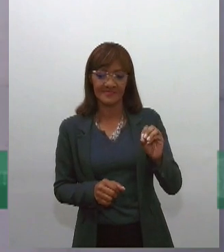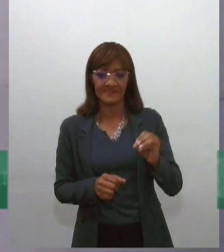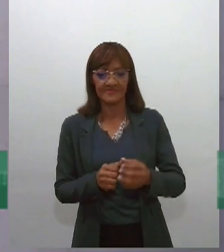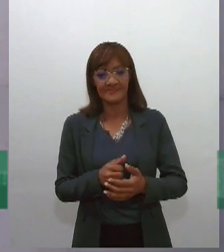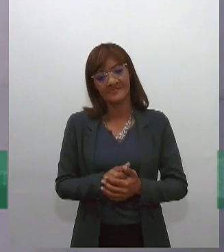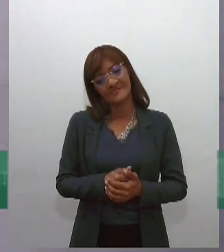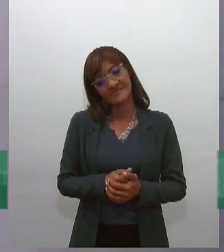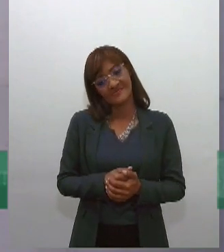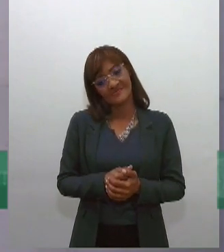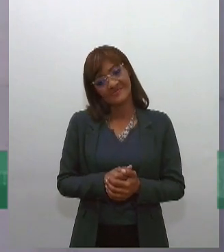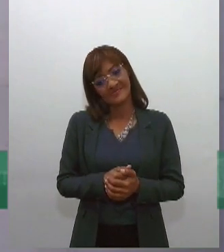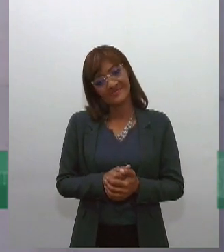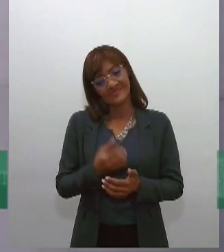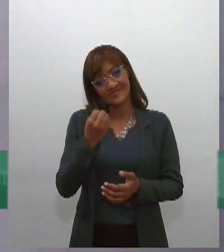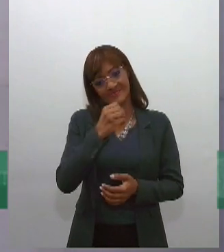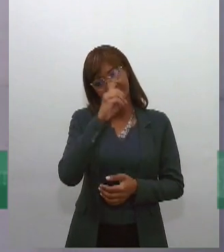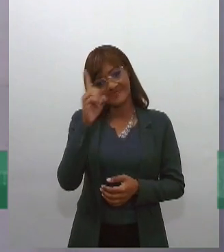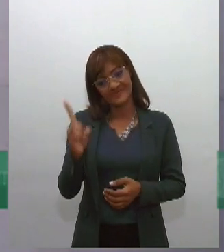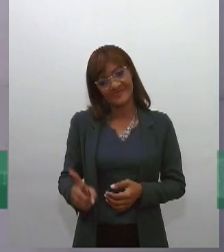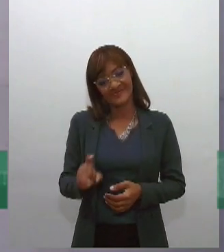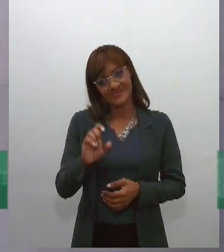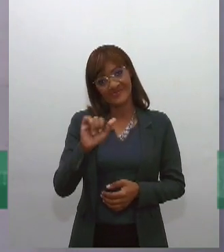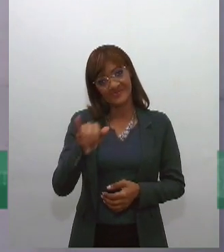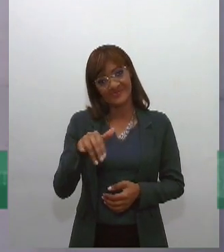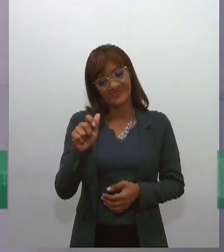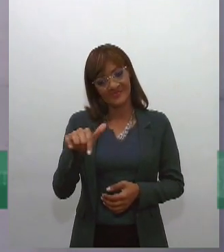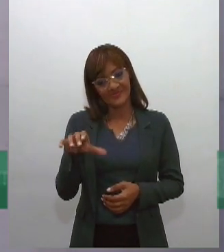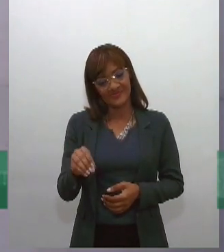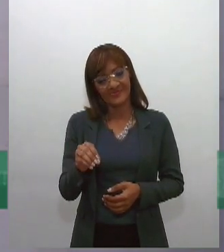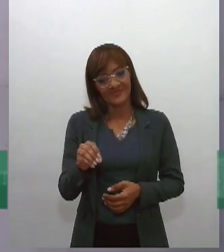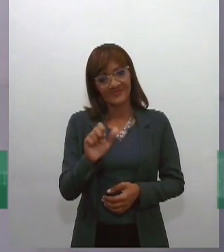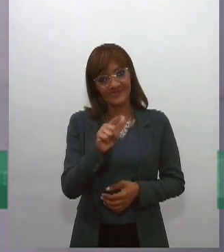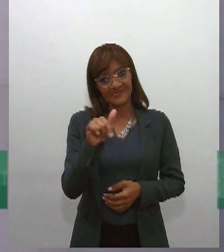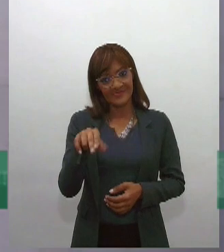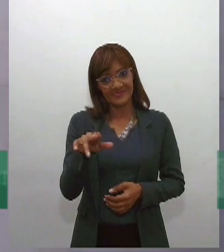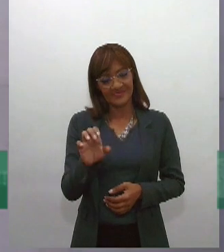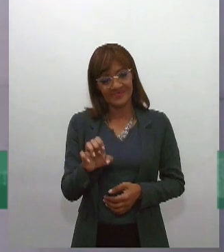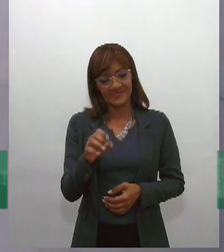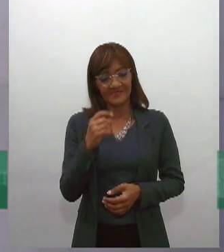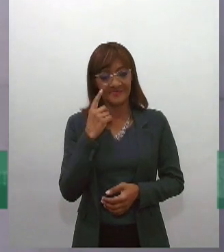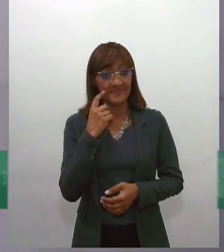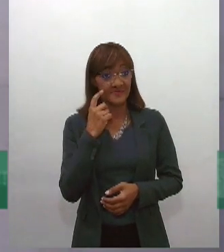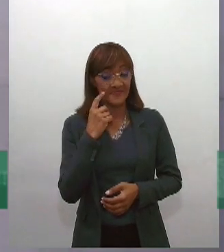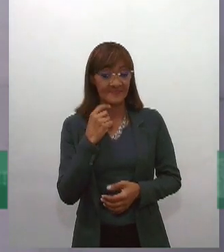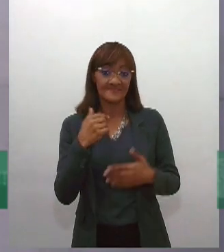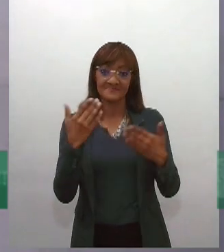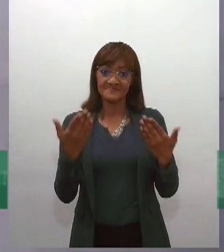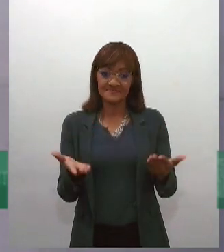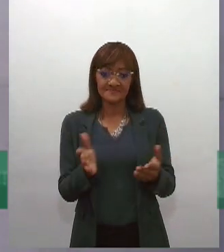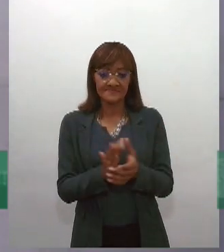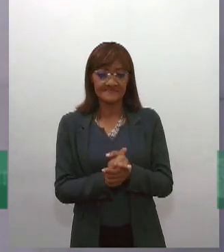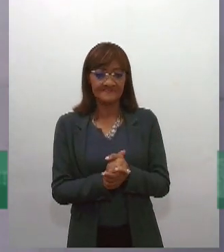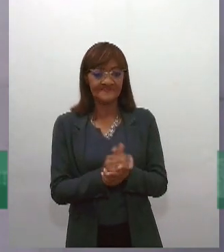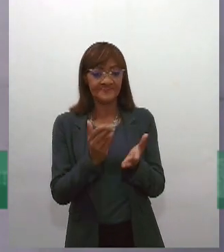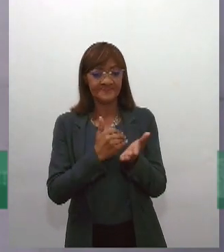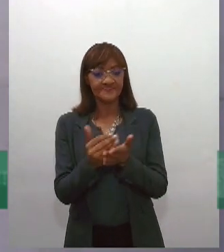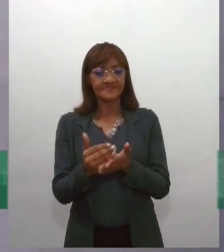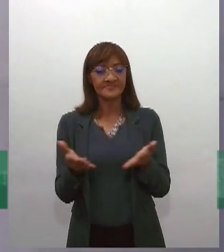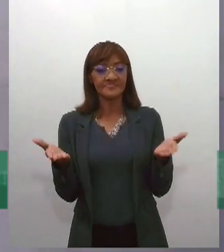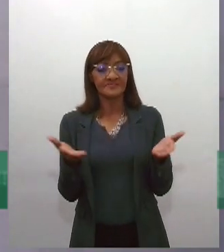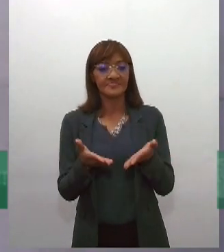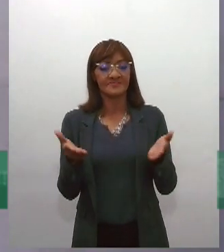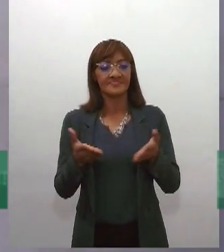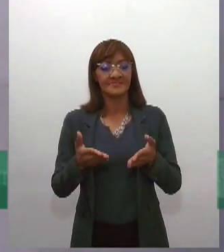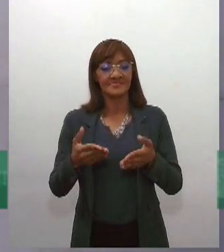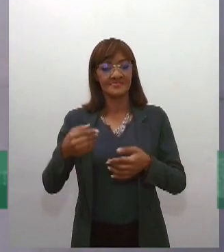Bom dia, Júlio. Bom dia, Aline. É prazer estar aqui com vocês. Olha, gente, vamos começar o nosso diálogo de